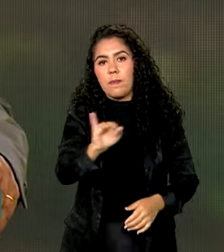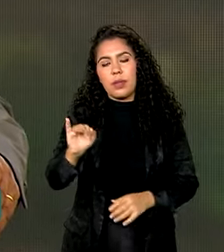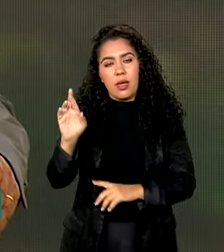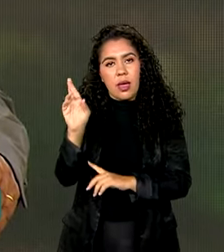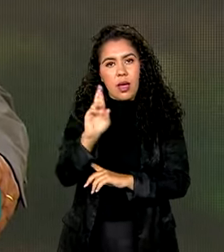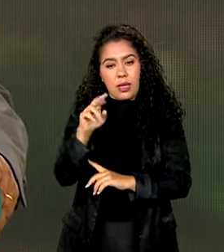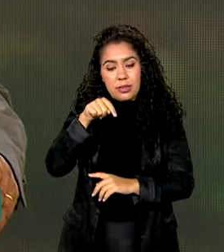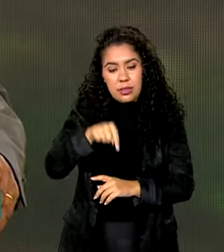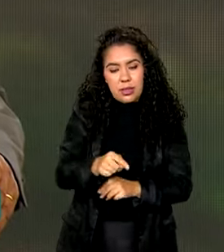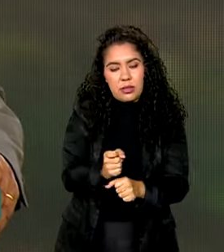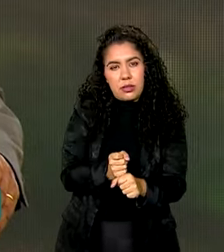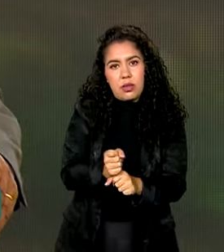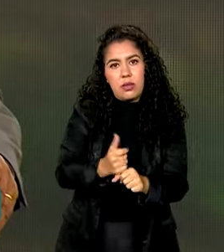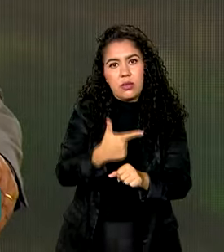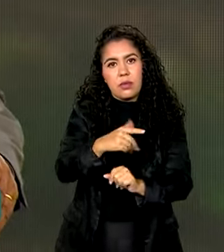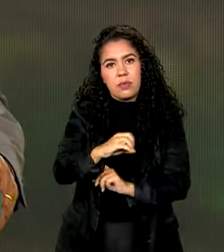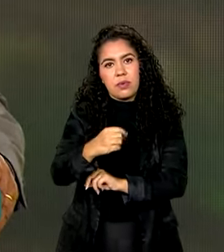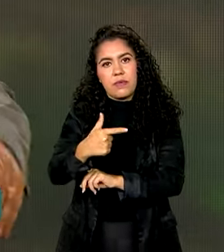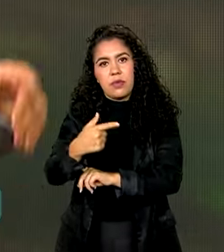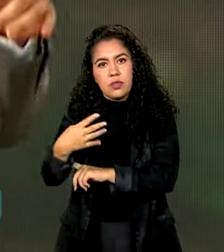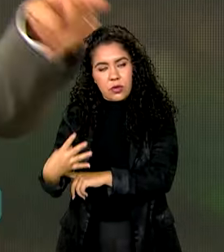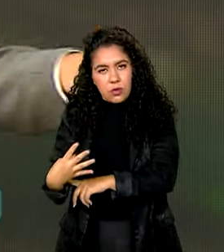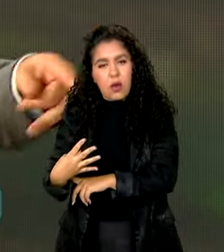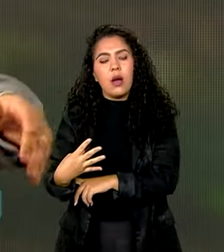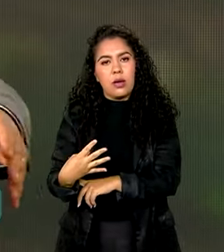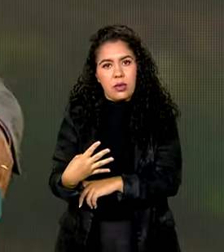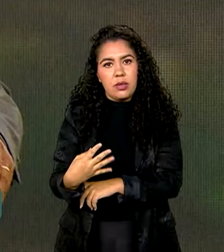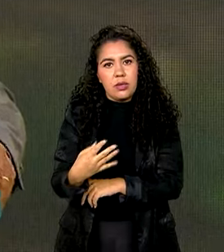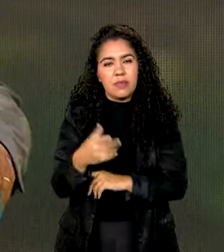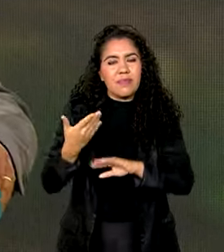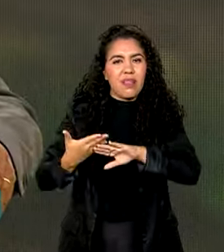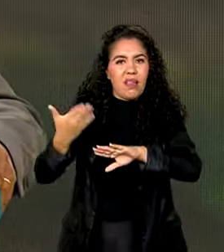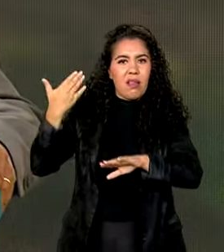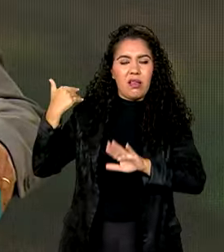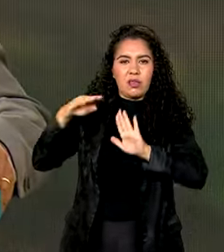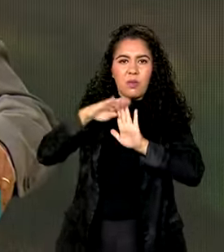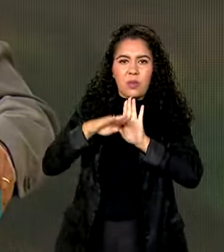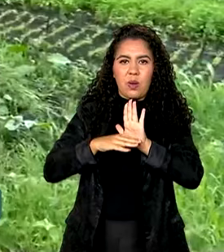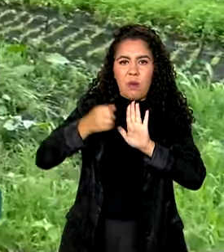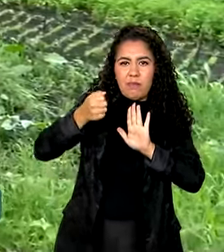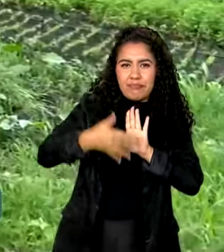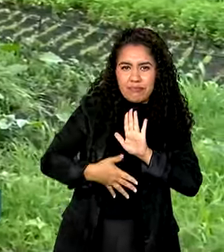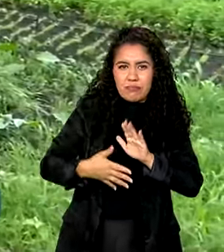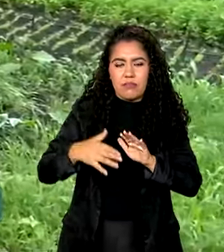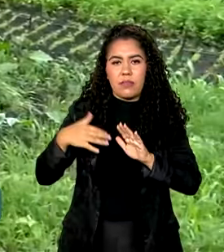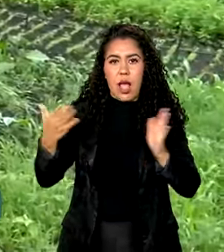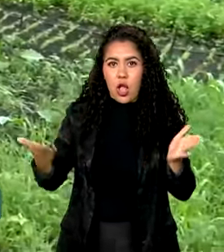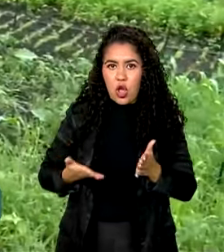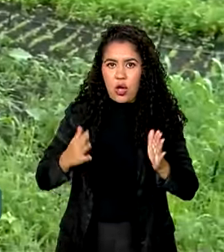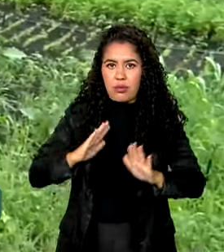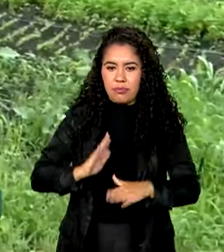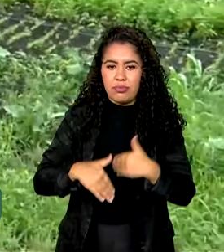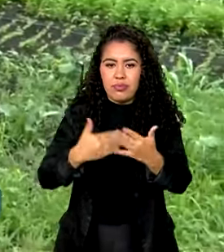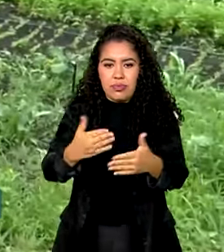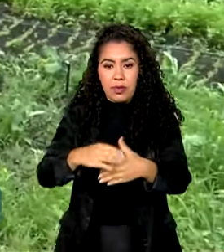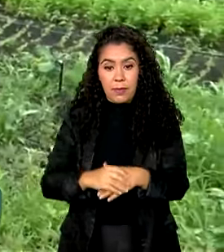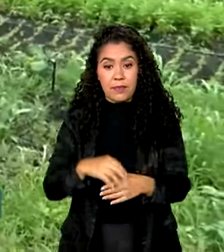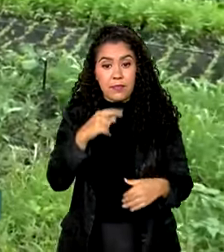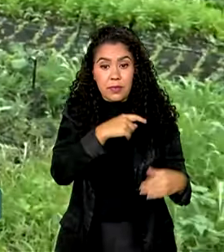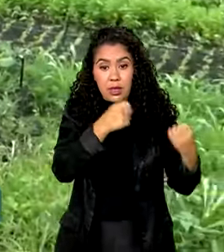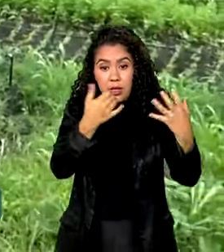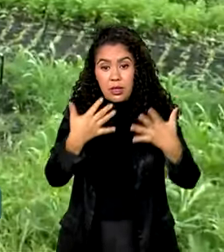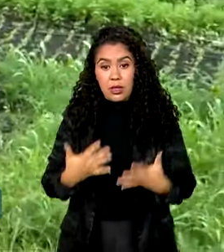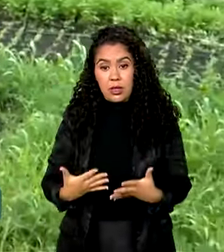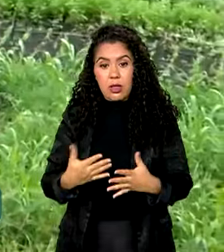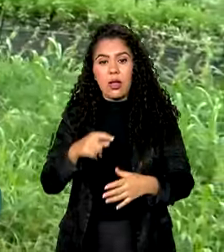nesse ano, corrigindo o programa que estava defasado no governo passado. Parte desses alimentos vai